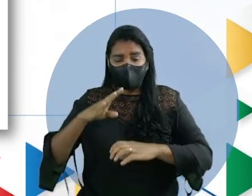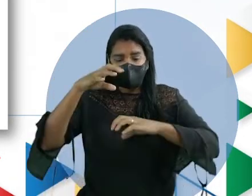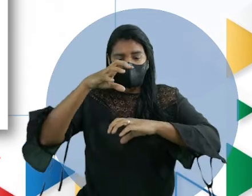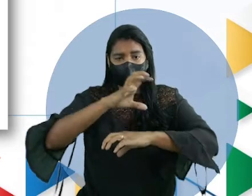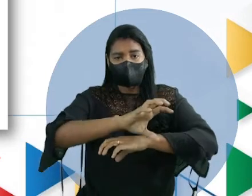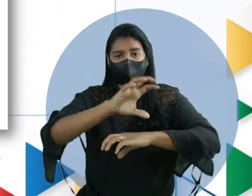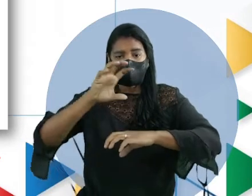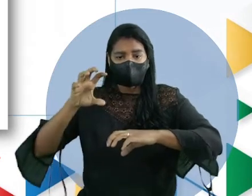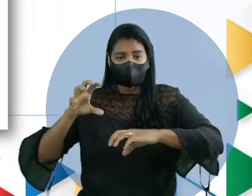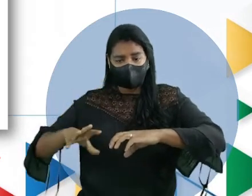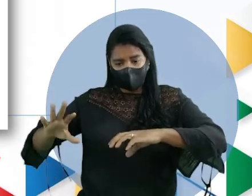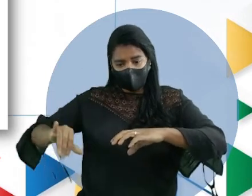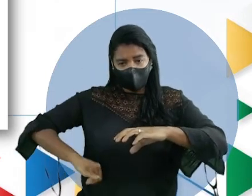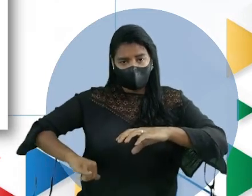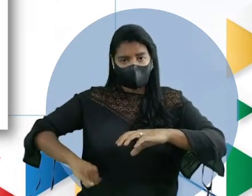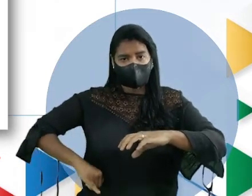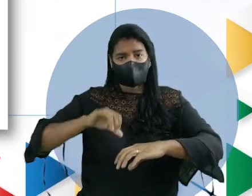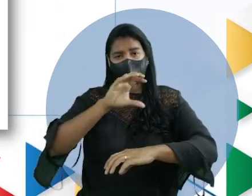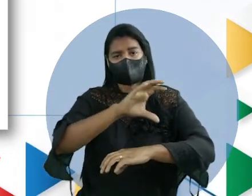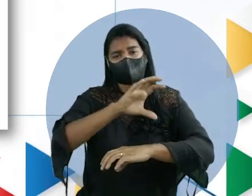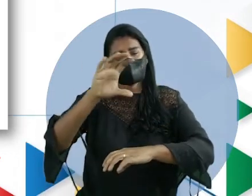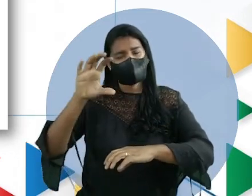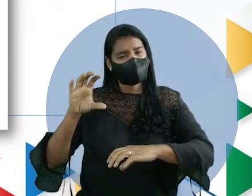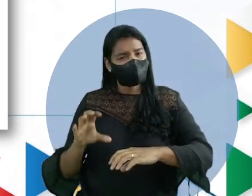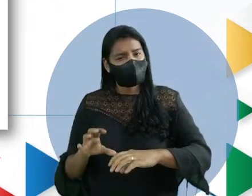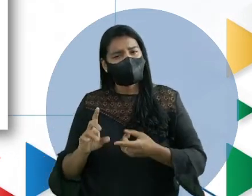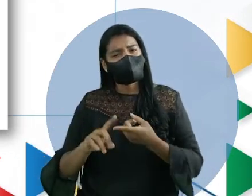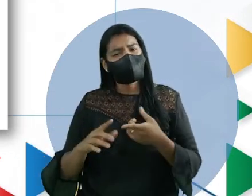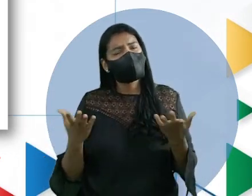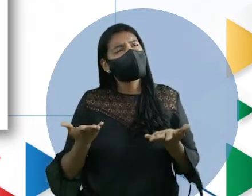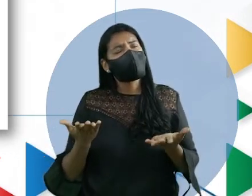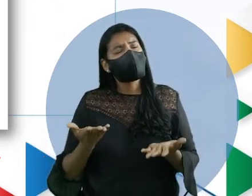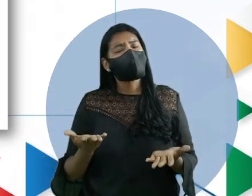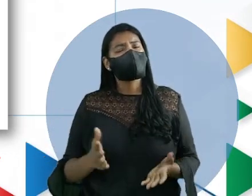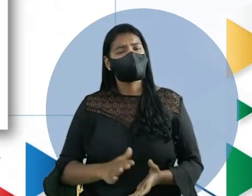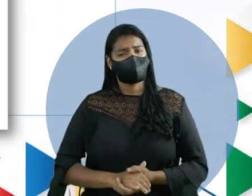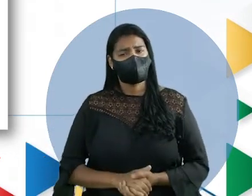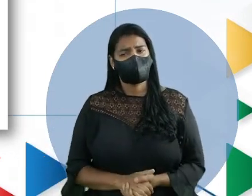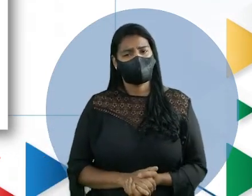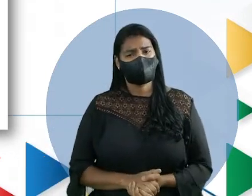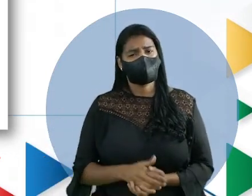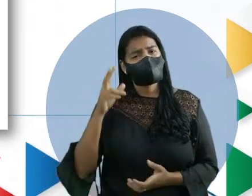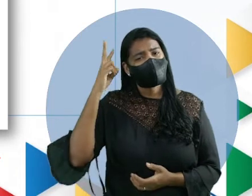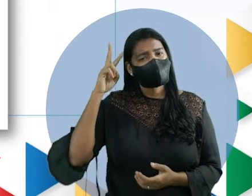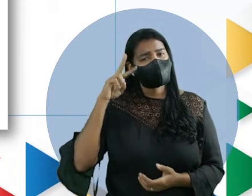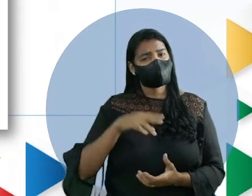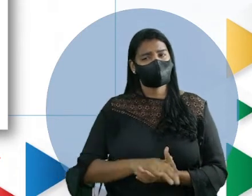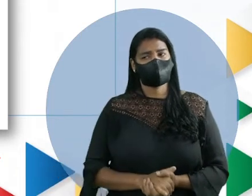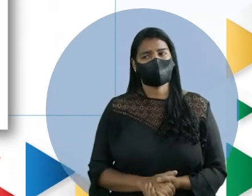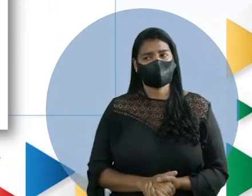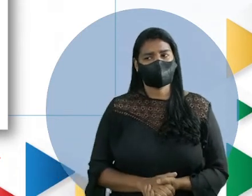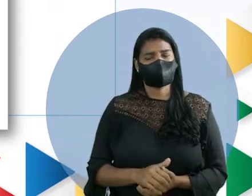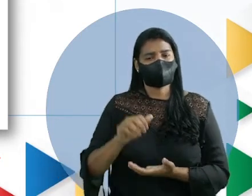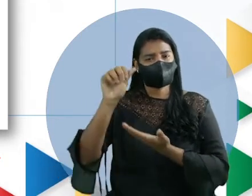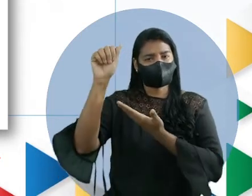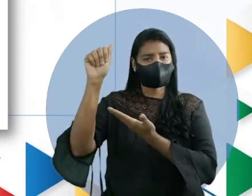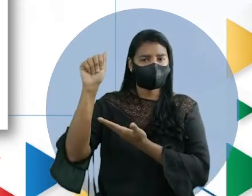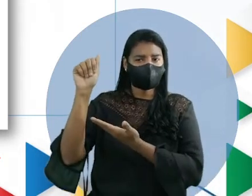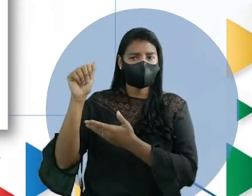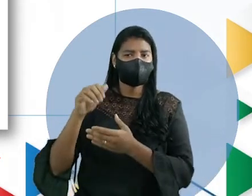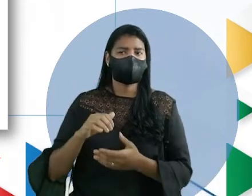que mais sofrem com a desertificação, quais são, gente? Vamos lá lembrar? Letra A,